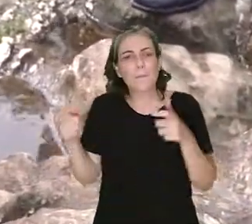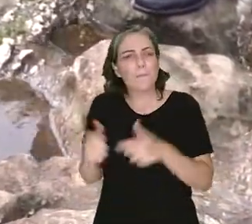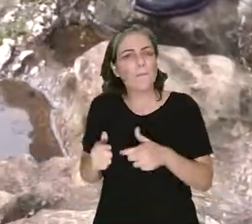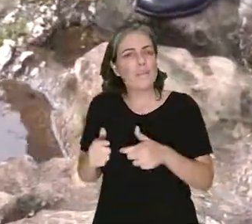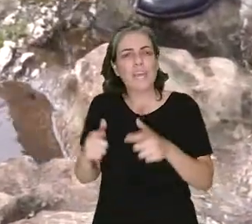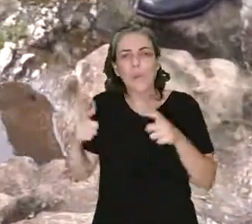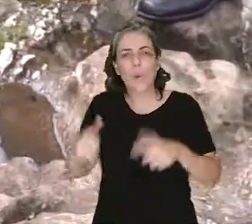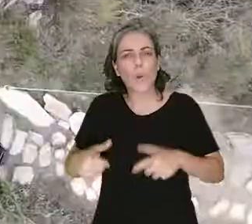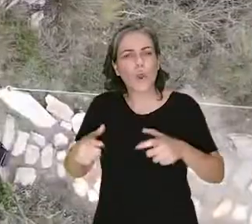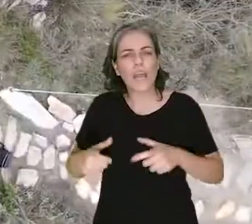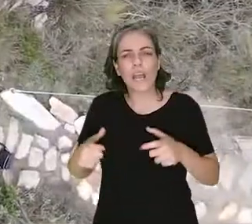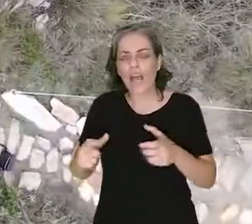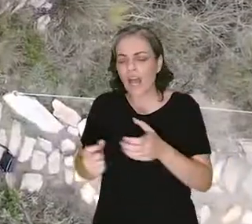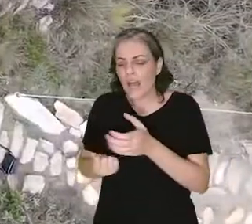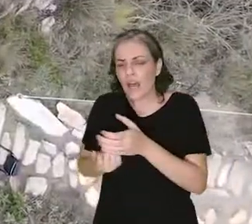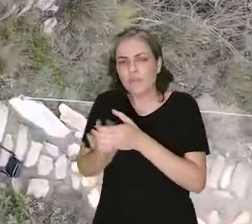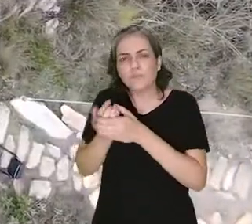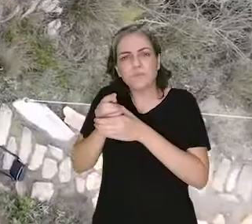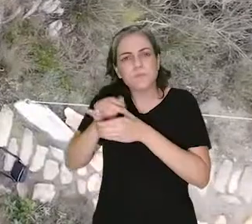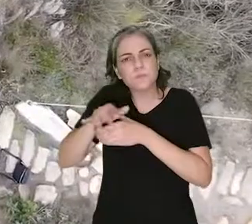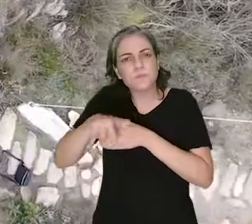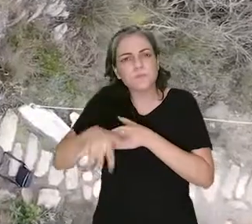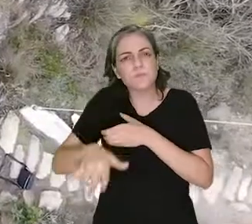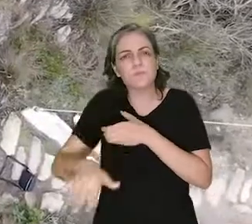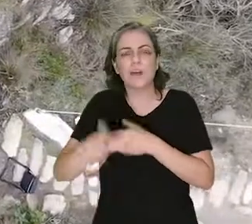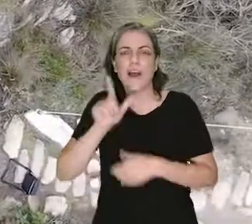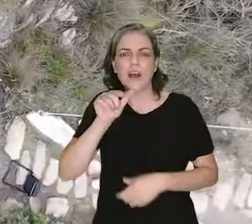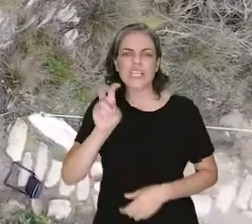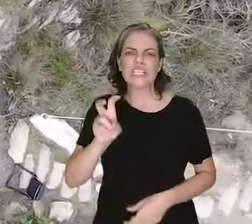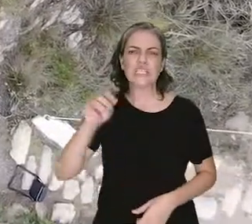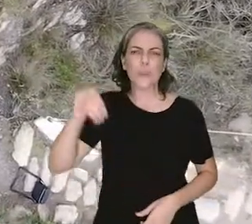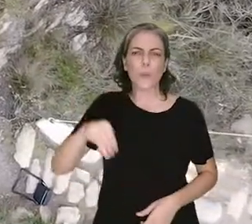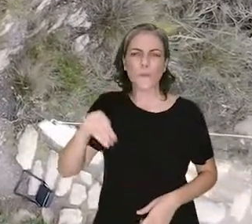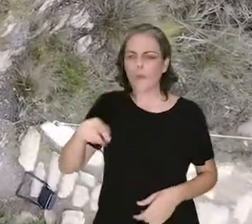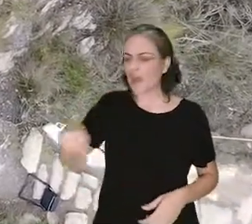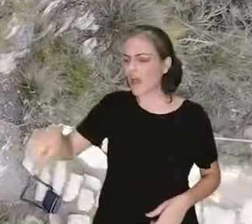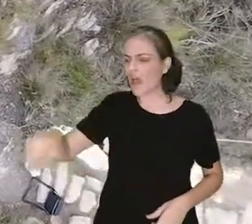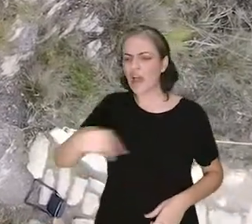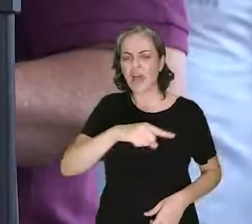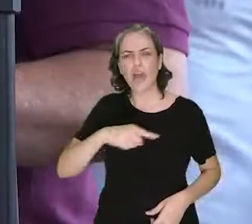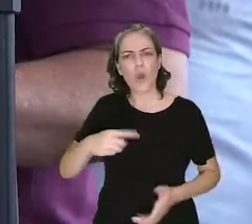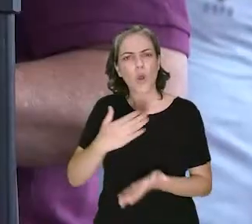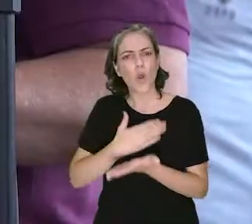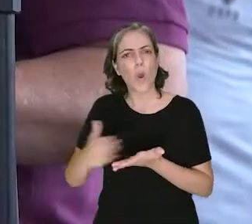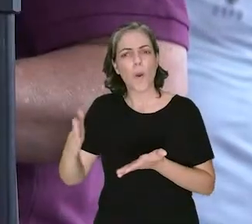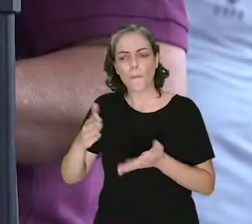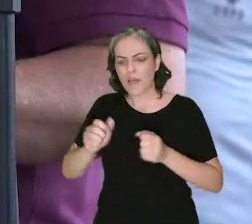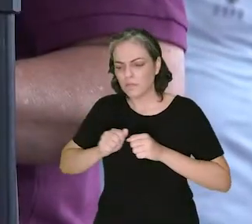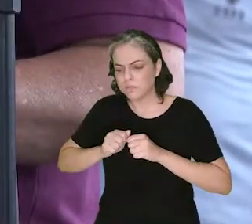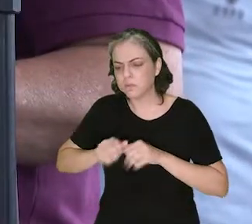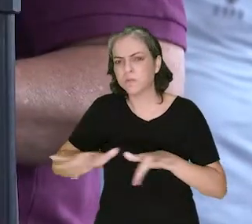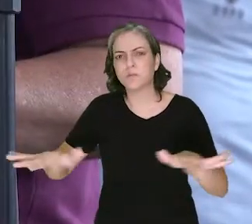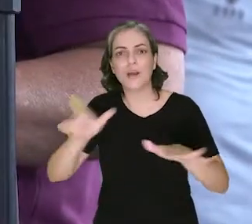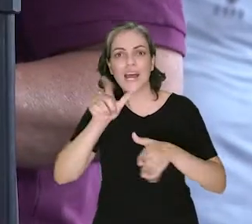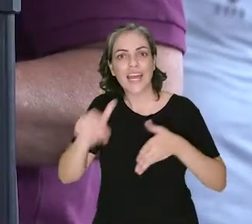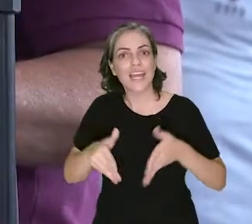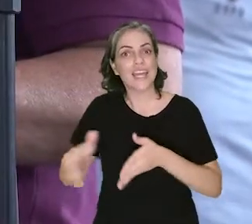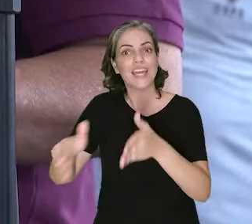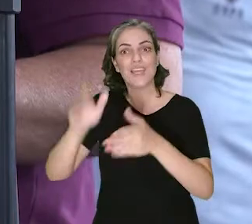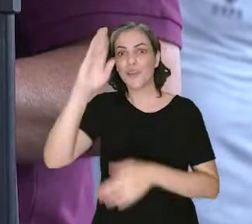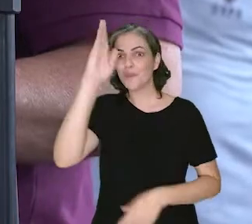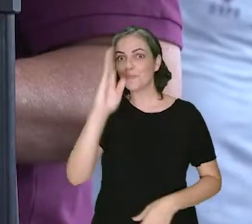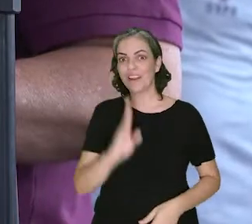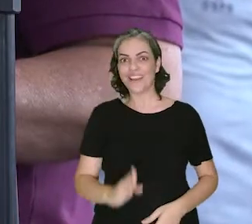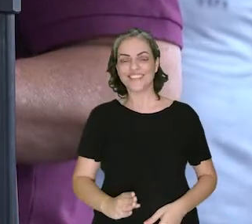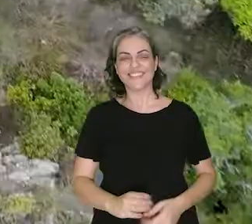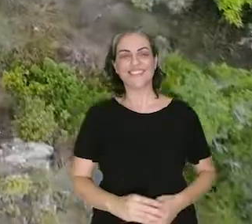uma pequena nascente, de uma pequena nascente, talvez 5 metros quadrados, joga um rio que abraça